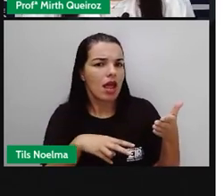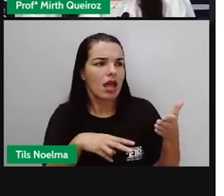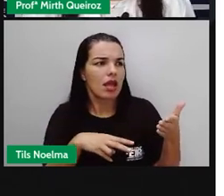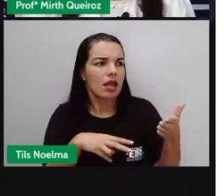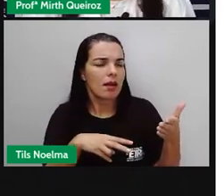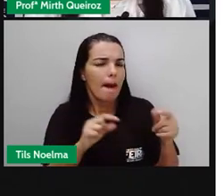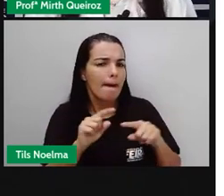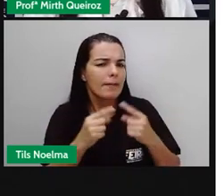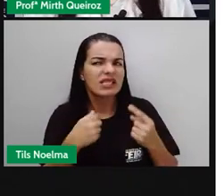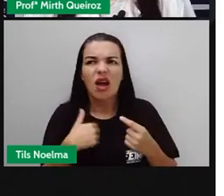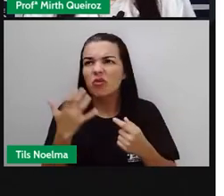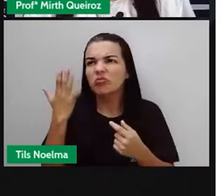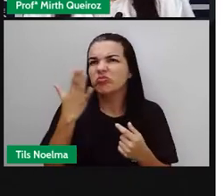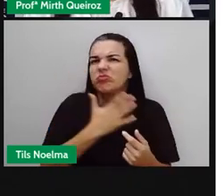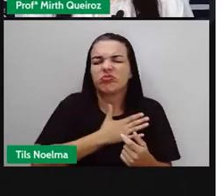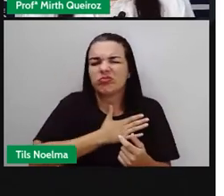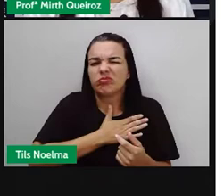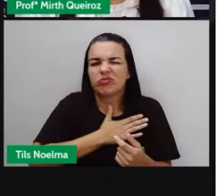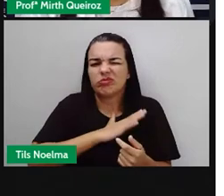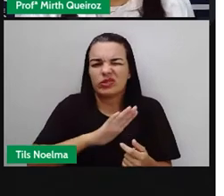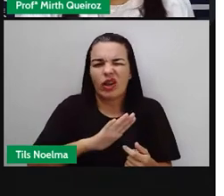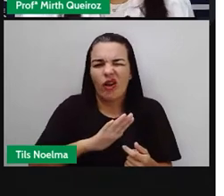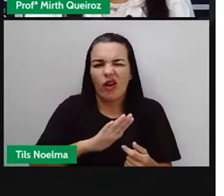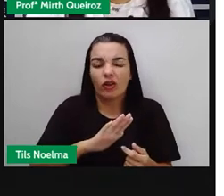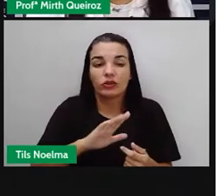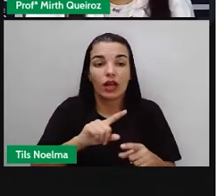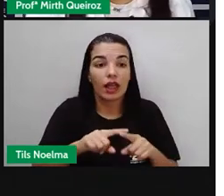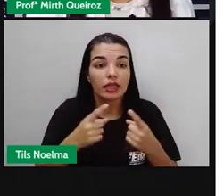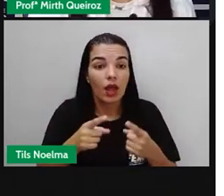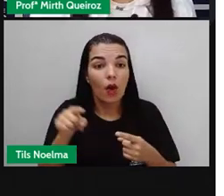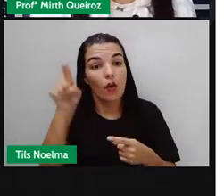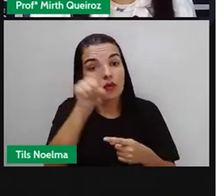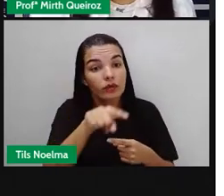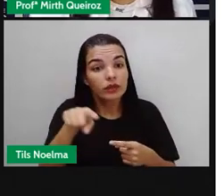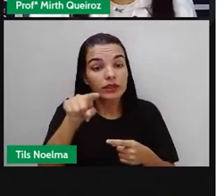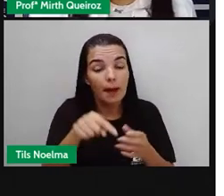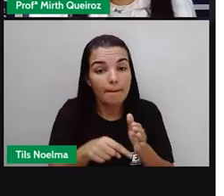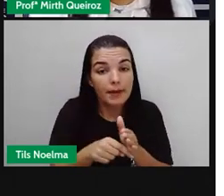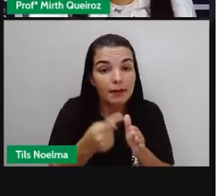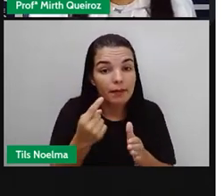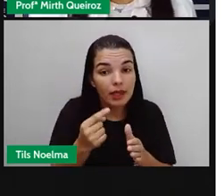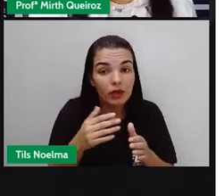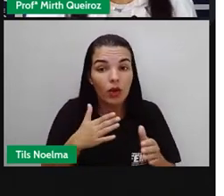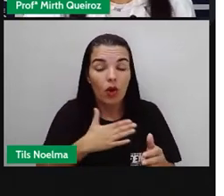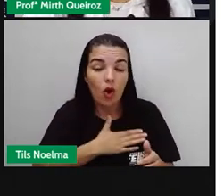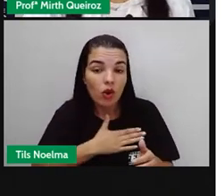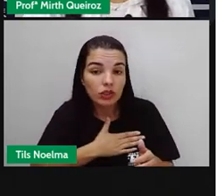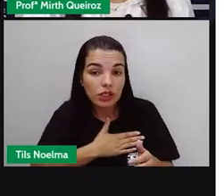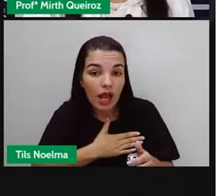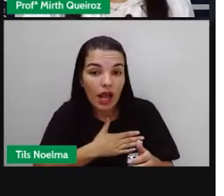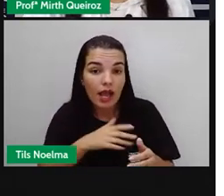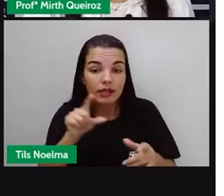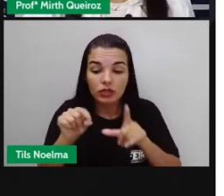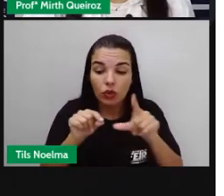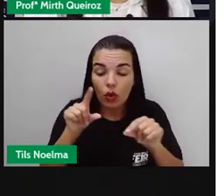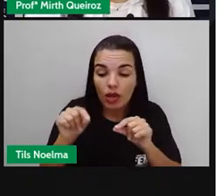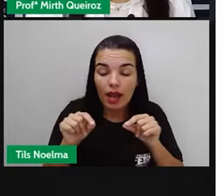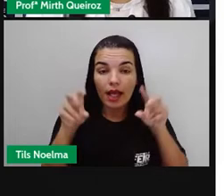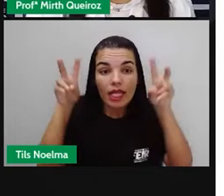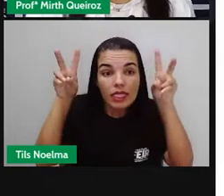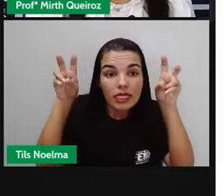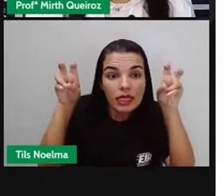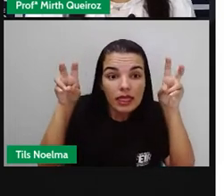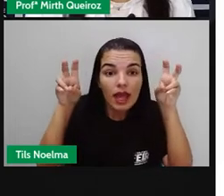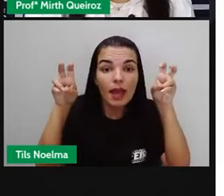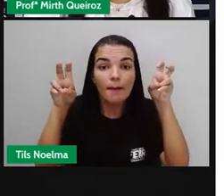não gosto de revista científica. Se você não gosta, comece a ler, primeiro, o que você gosta. Porque, a partir do momento que você vai